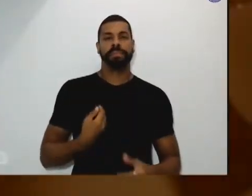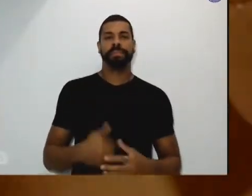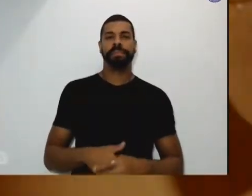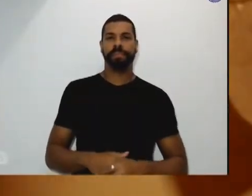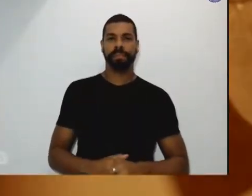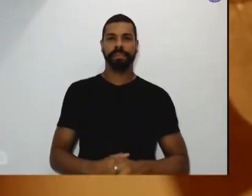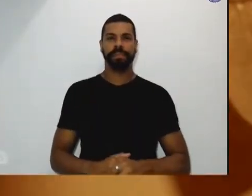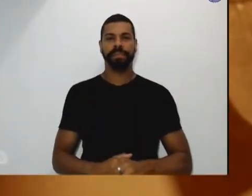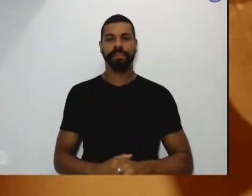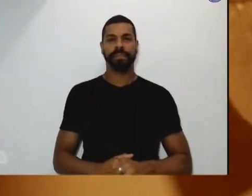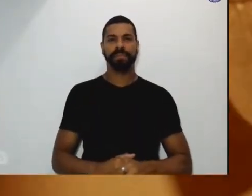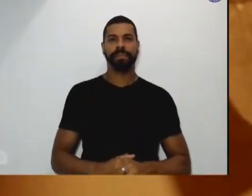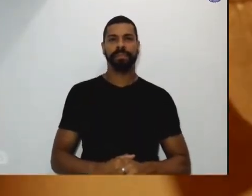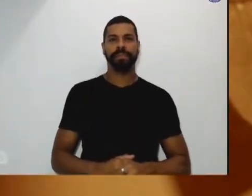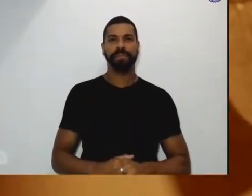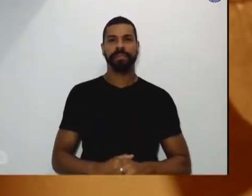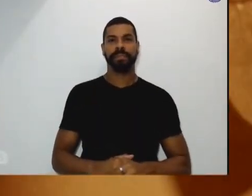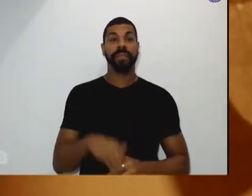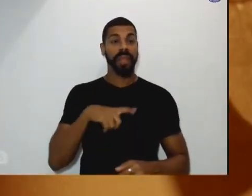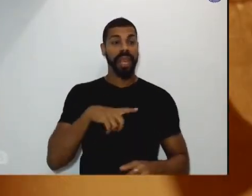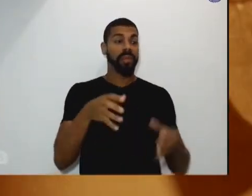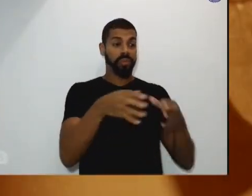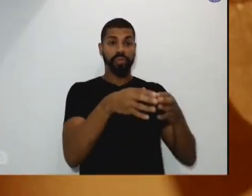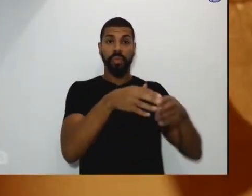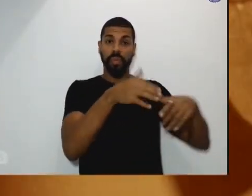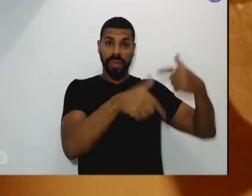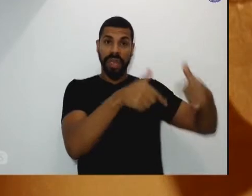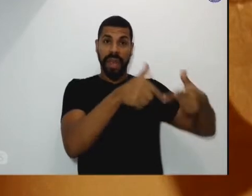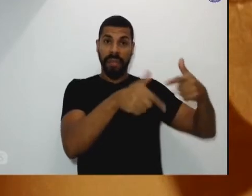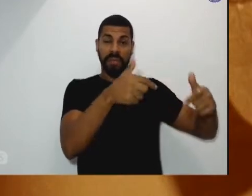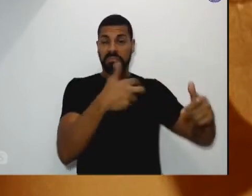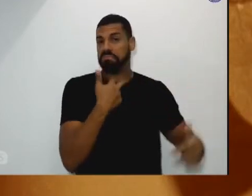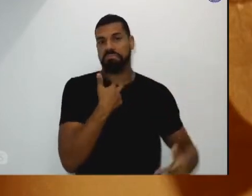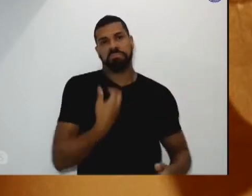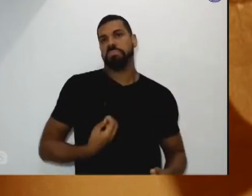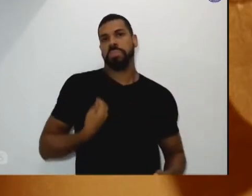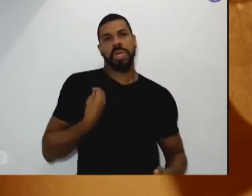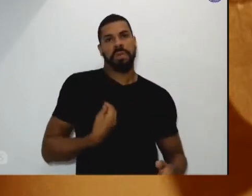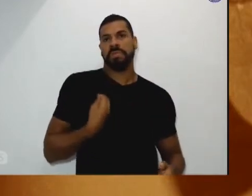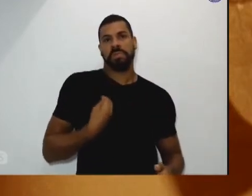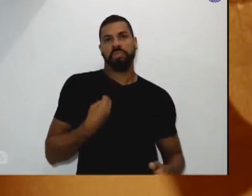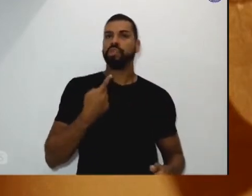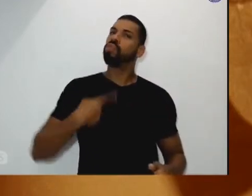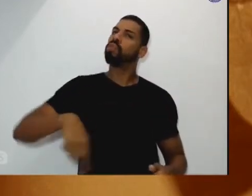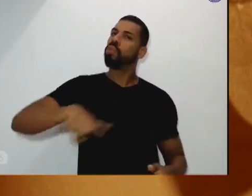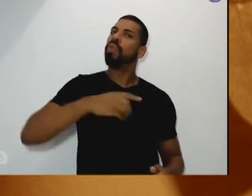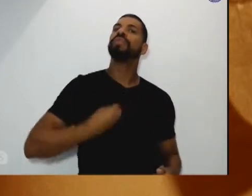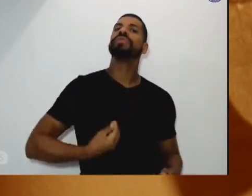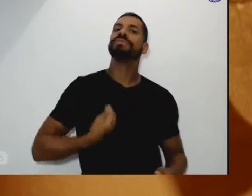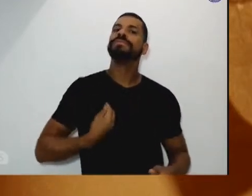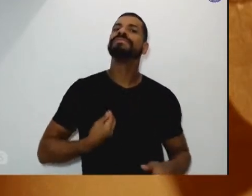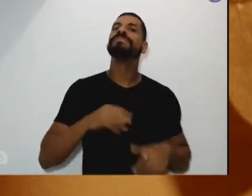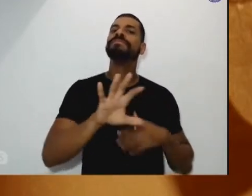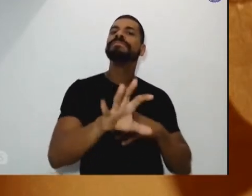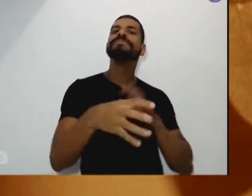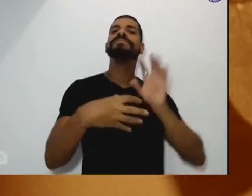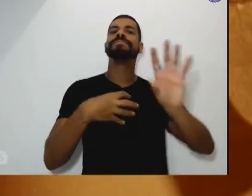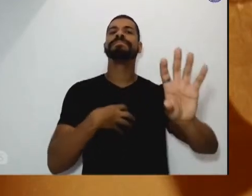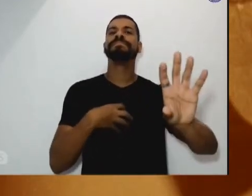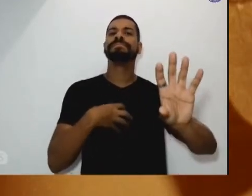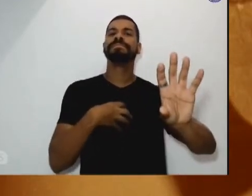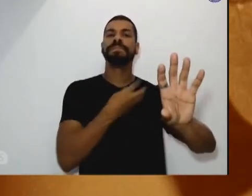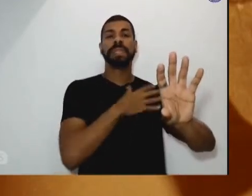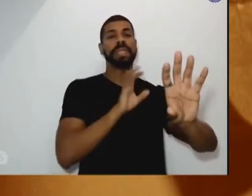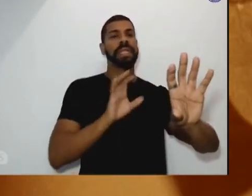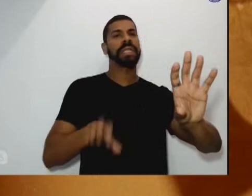Quem vive nesse trabalho, a gente não vive. A gente vive a vida deles. A gente vive a vida de Cristo na pessoa do pobre.